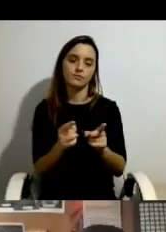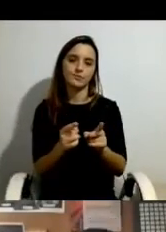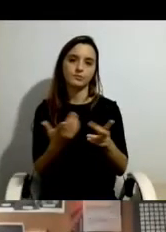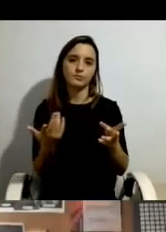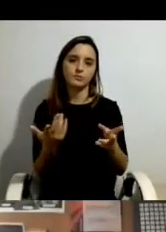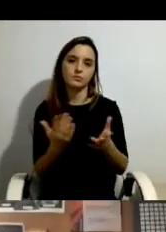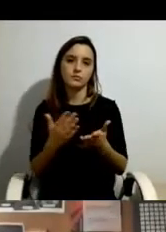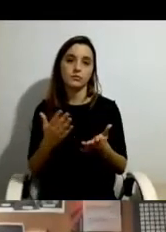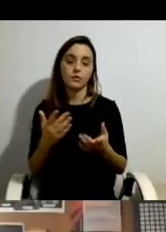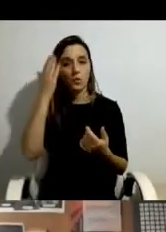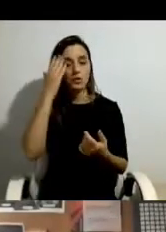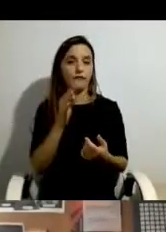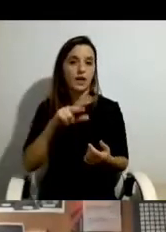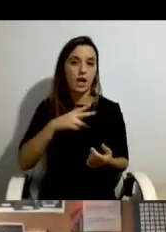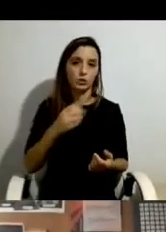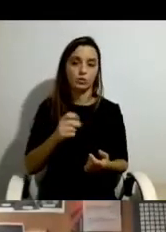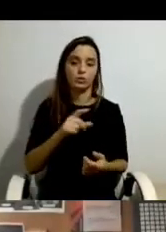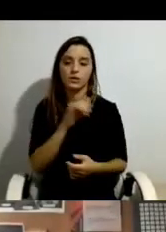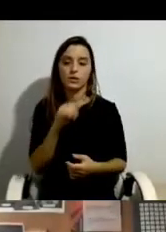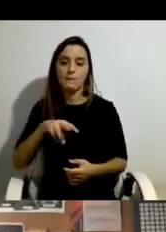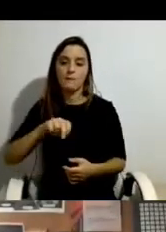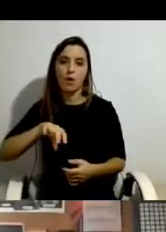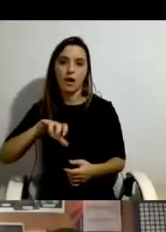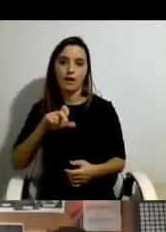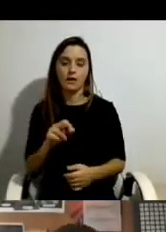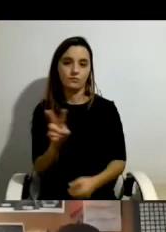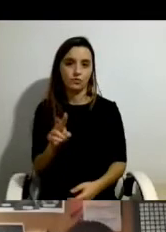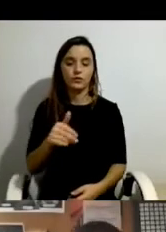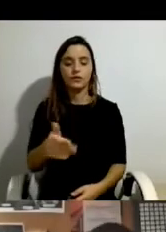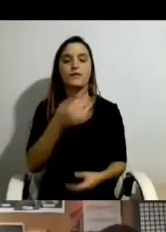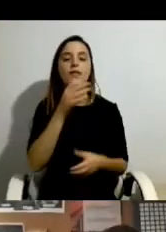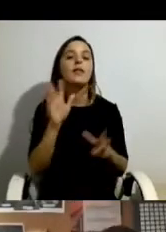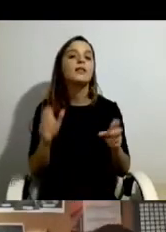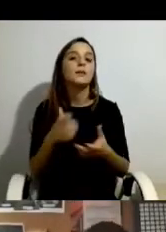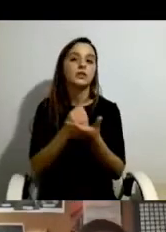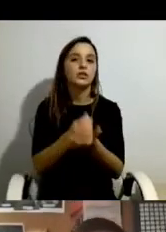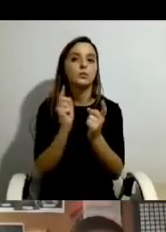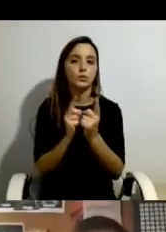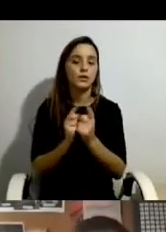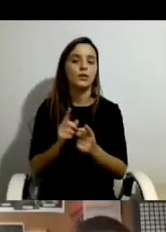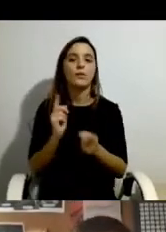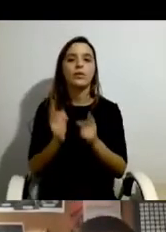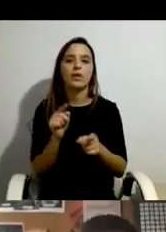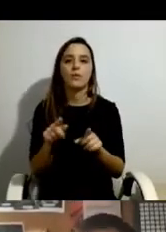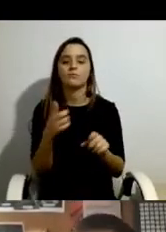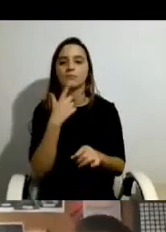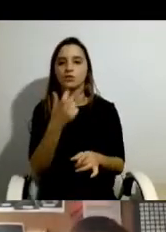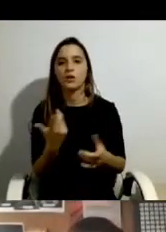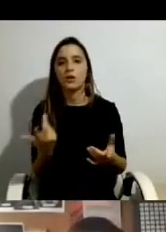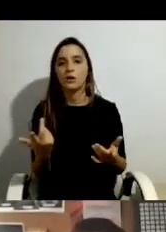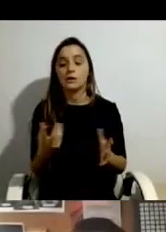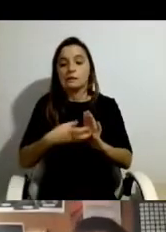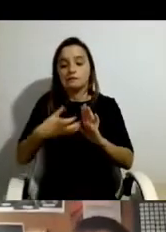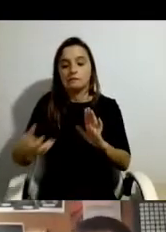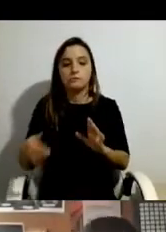Fernando e a Mónica falarão disto, a questão dos assistentes pessoais, que é uma questão complexa, ou